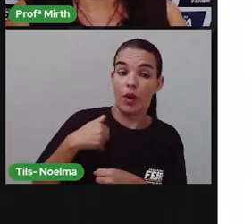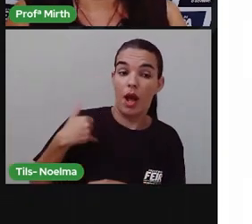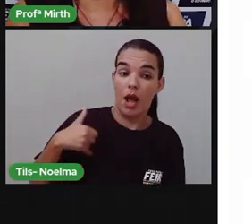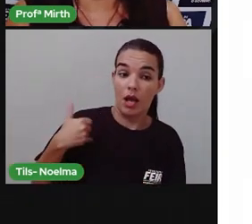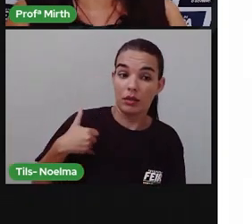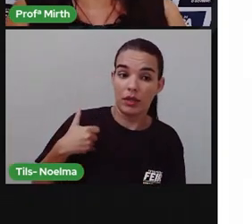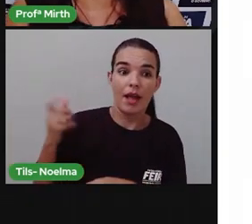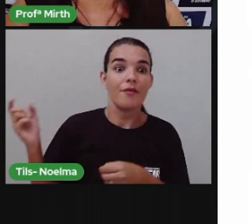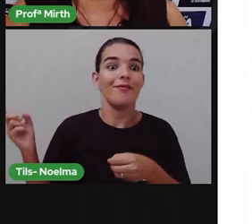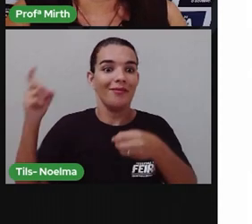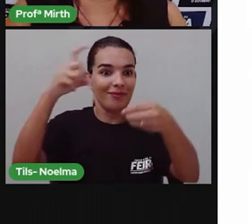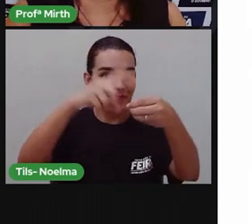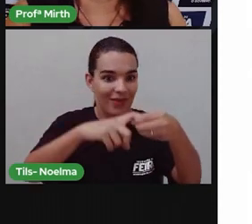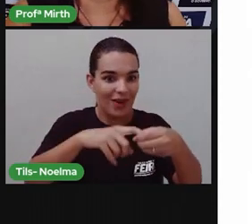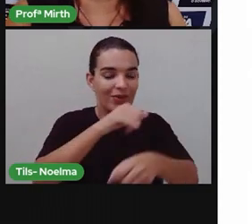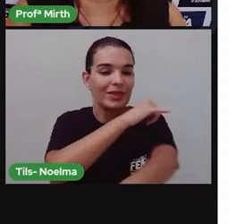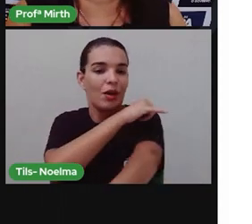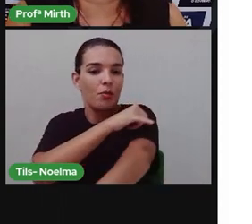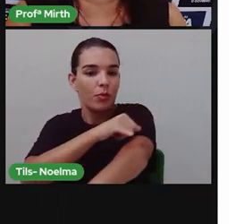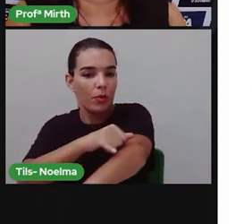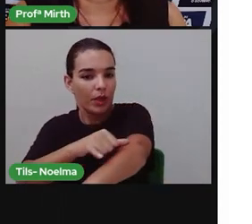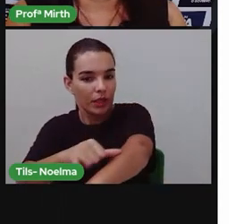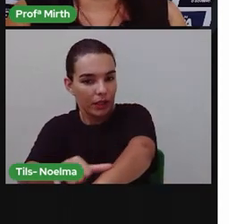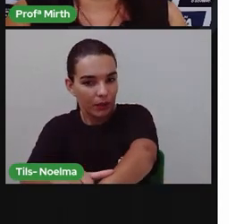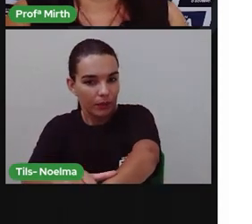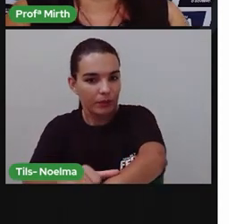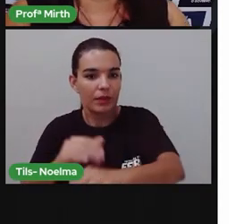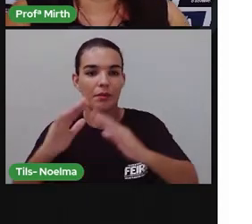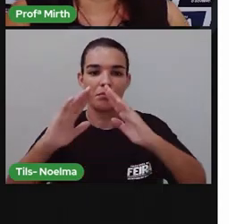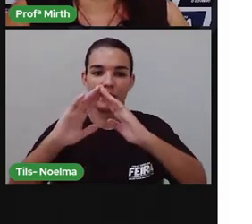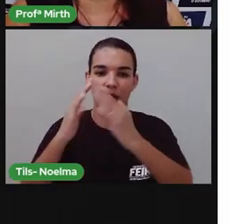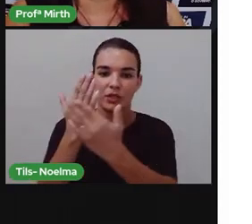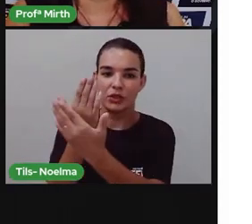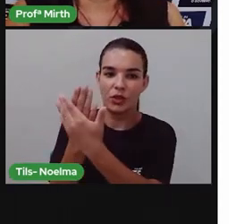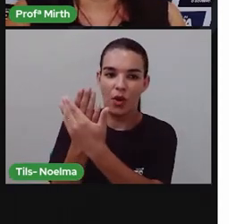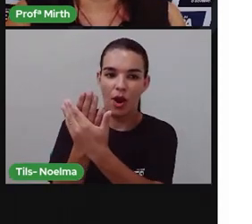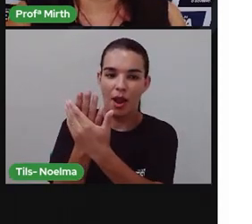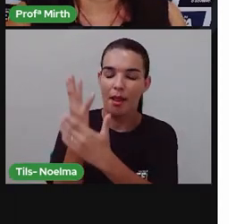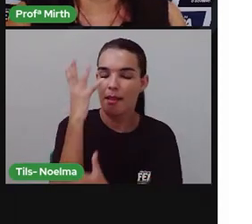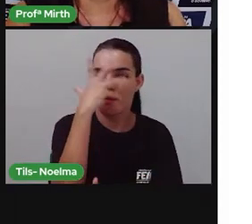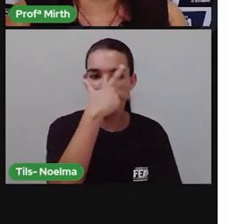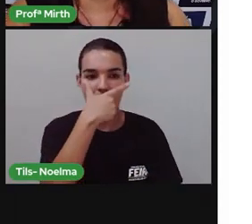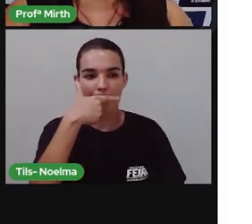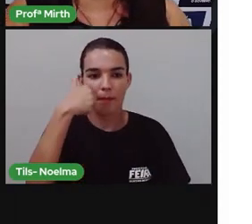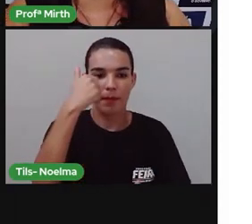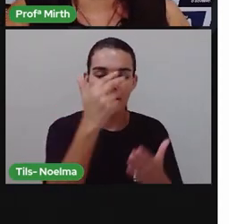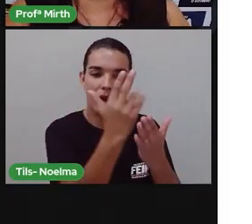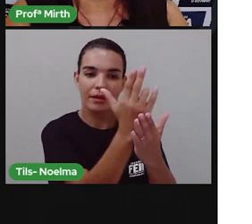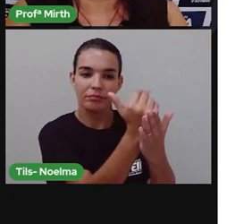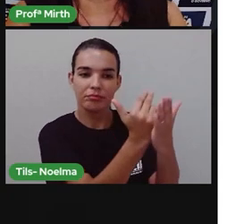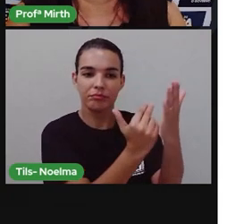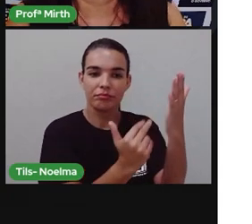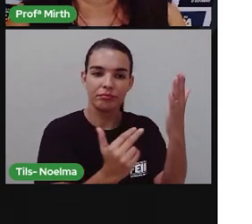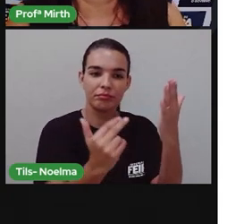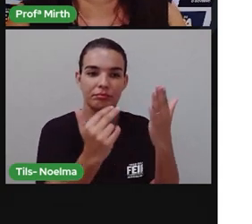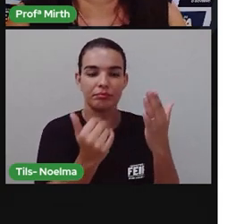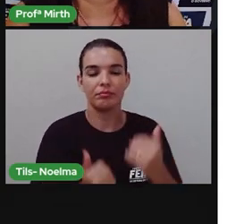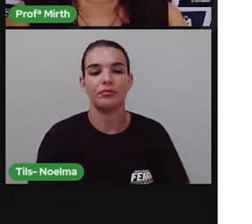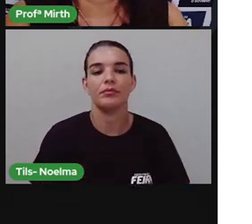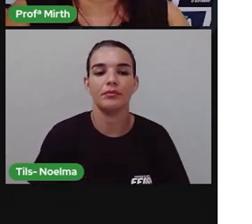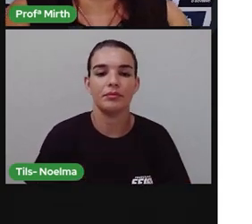Esse é um exemplo de biografia, que está contando aí a vida de Cândido